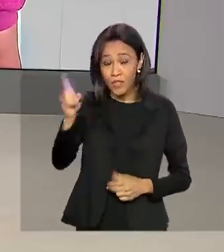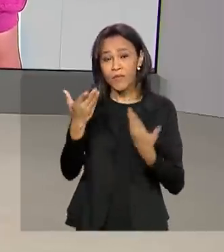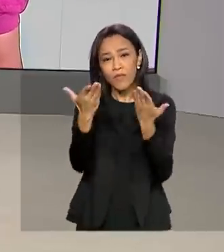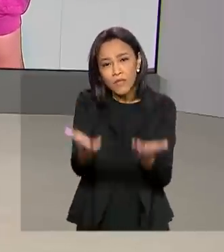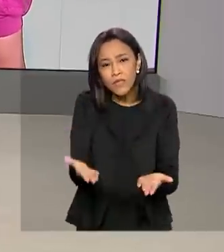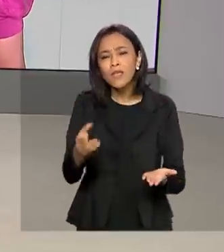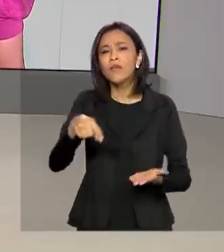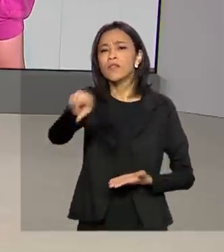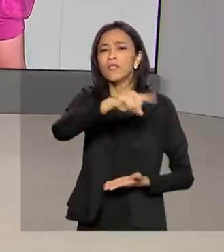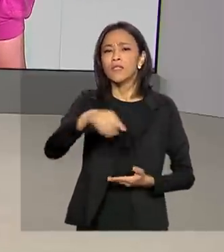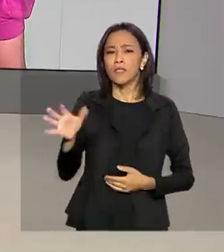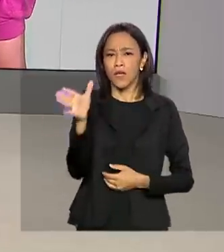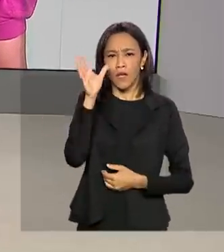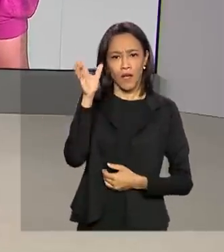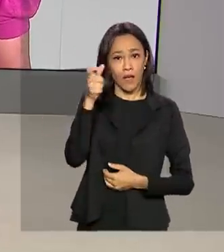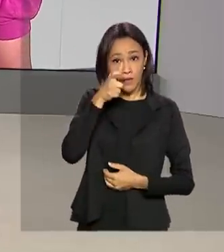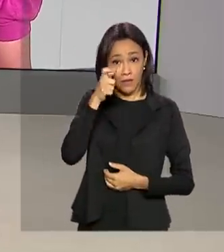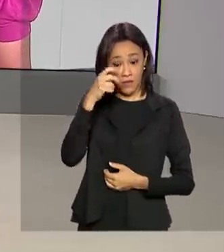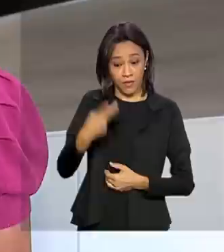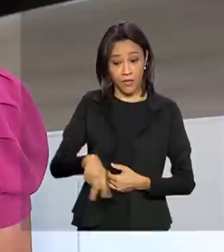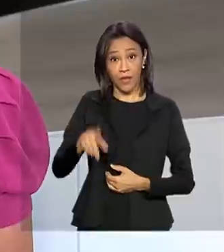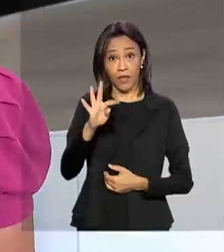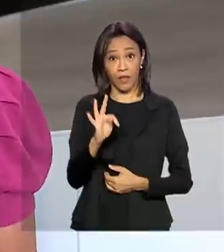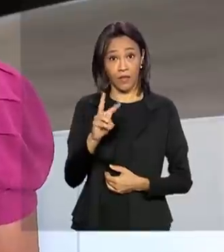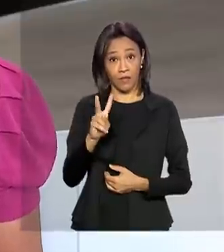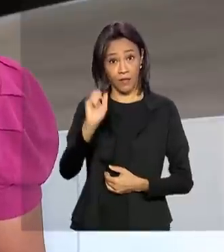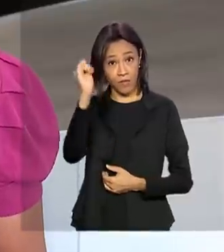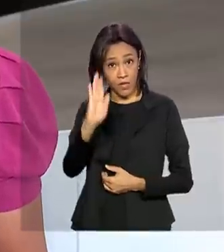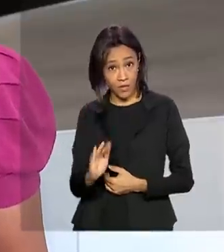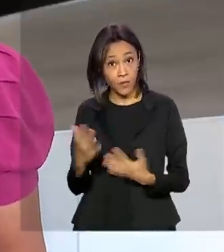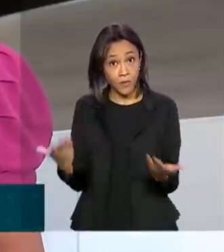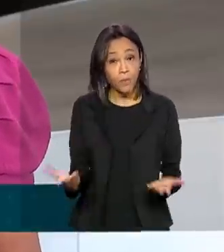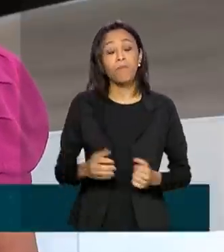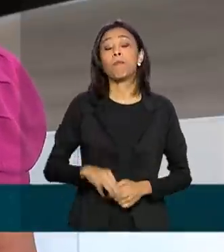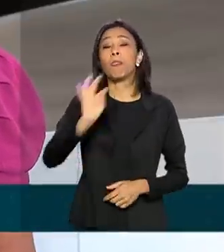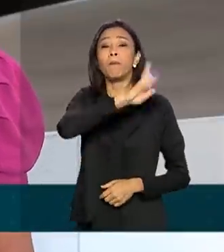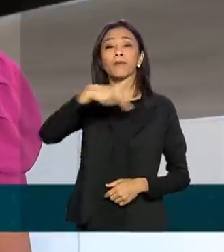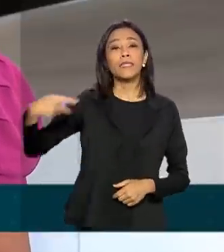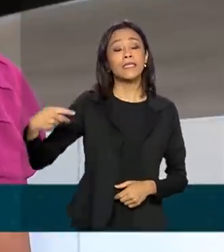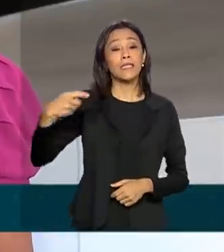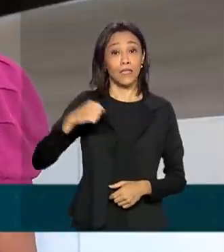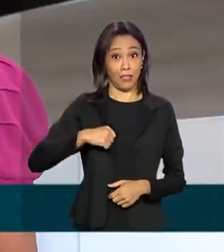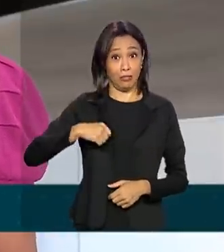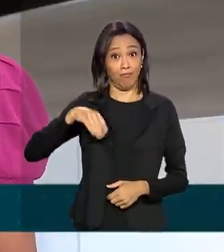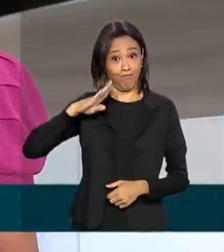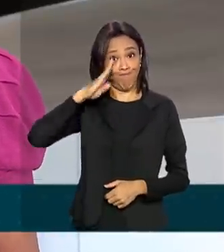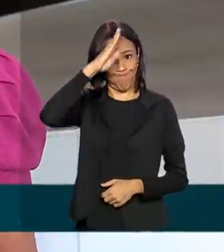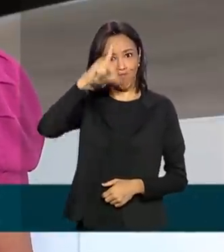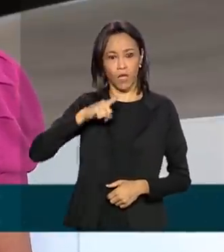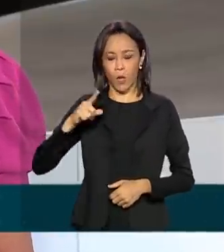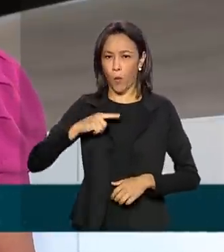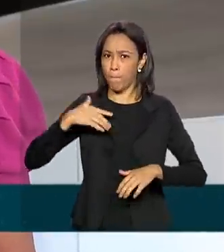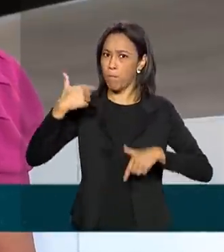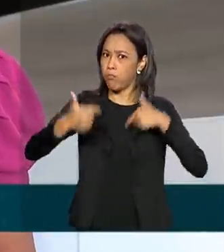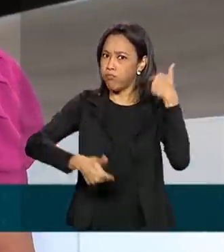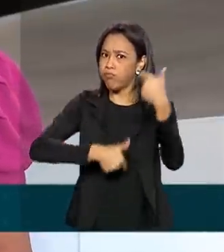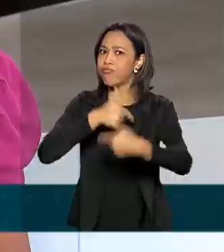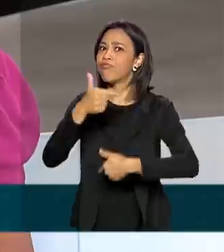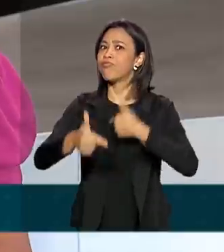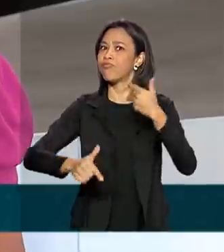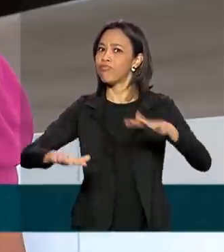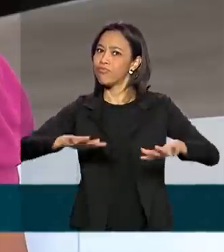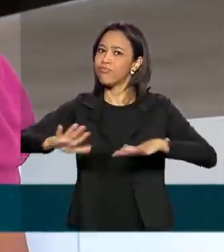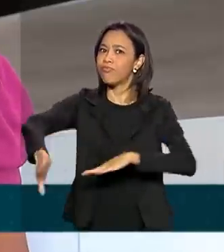Bom dia para você que acompanha a TV Brasil. É isso mesmo. E olha só, o presidente Jair Bolsonaro tem uma quarta-feira bem movimentada aqui no Palácio do